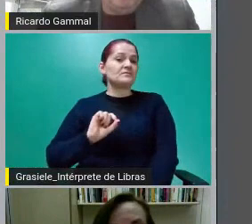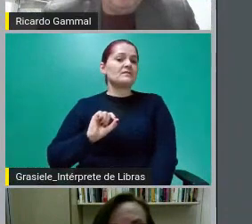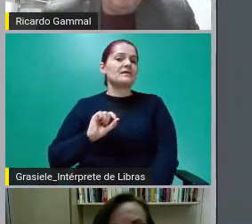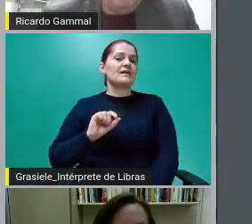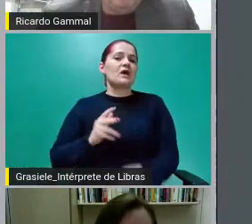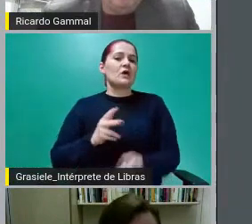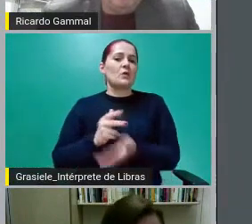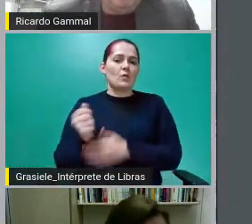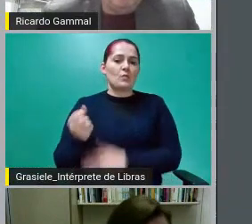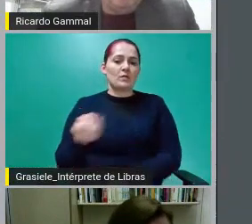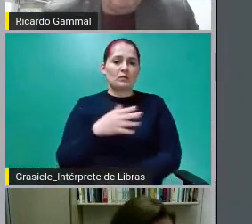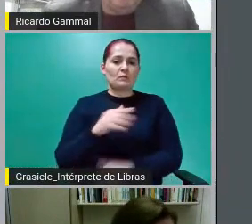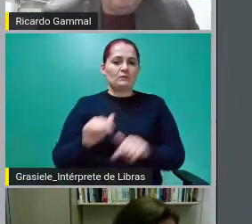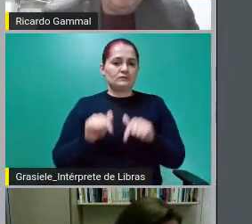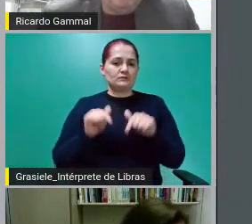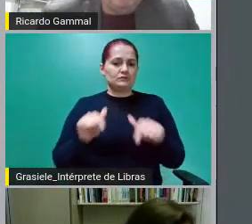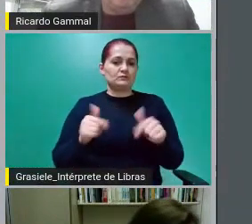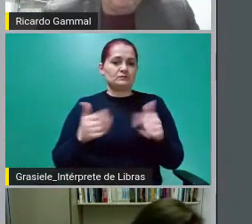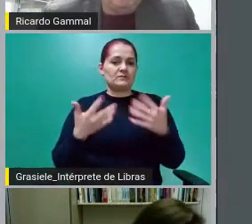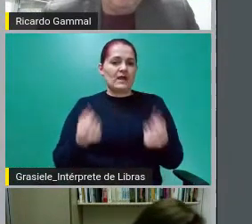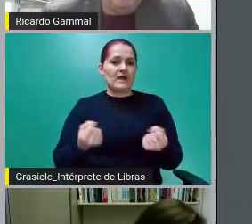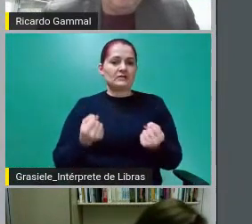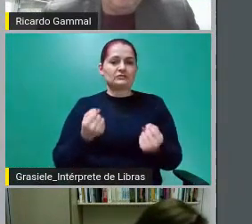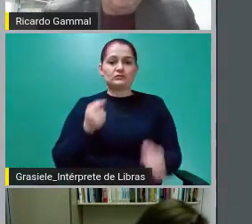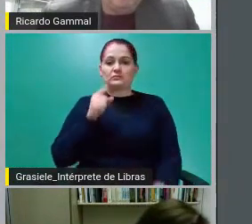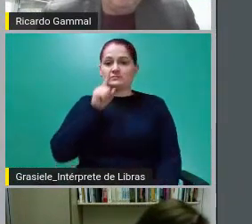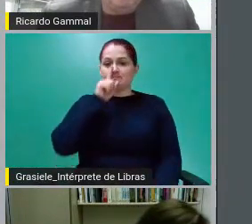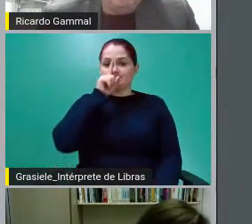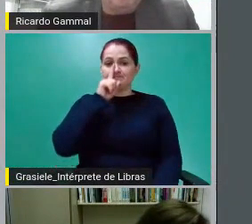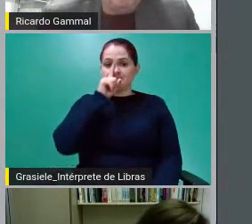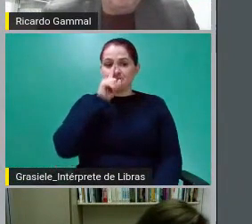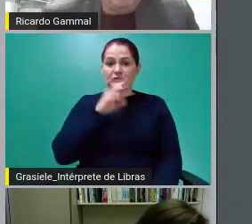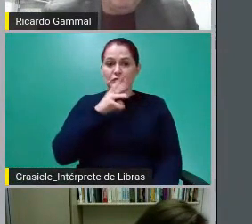assume todos os riscos da operação.